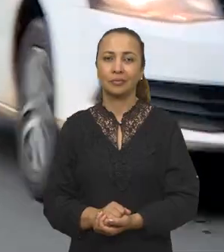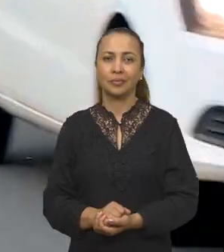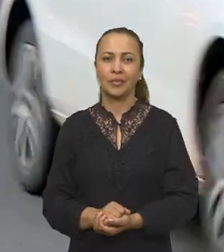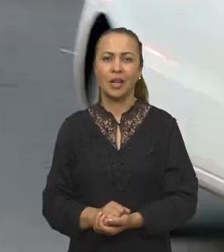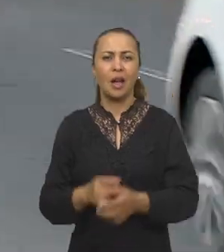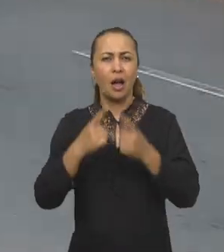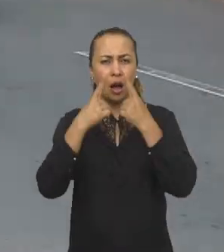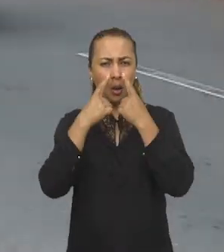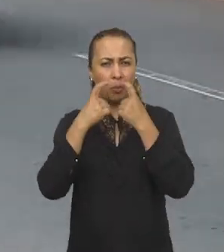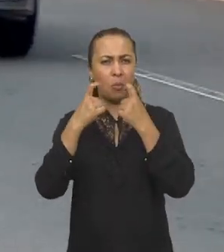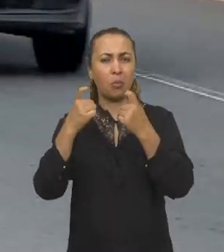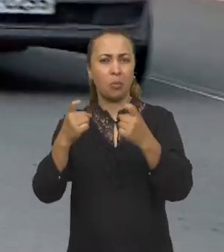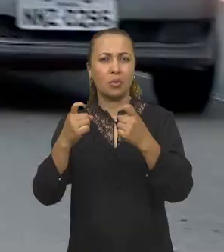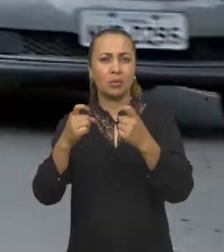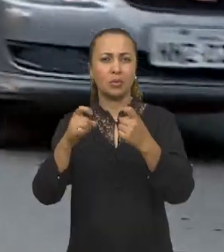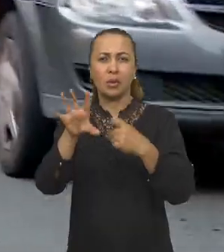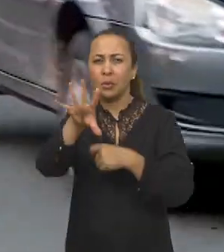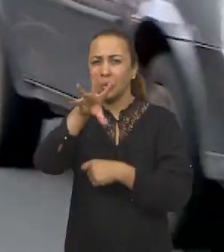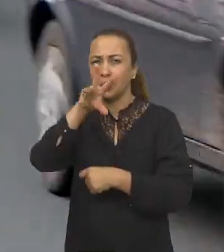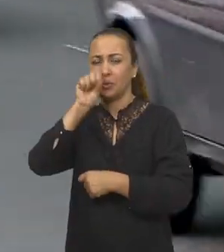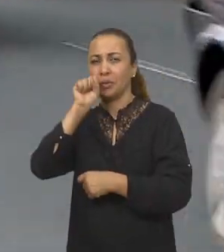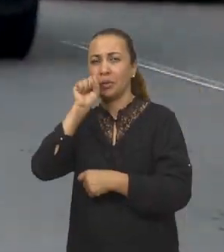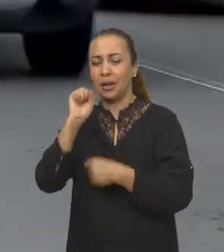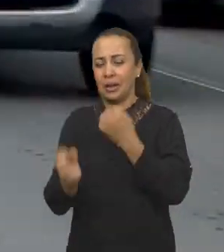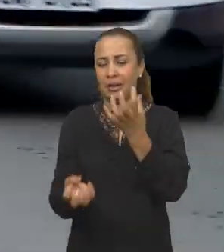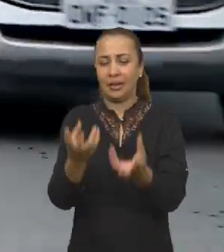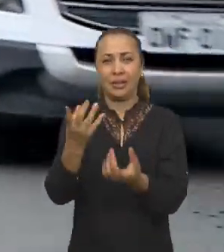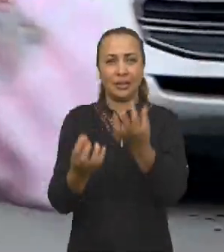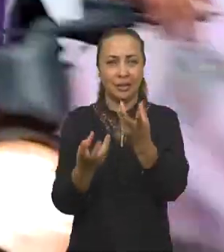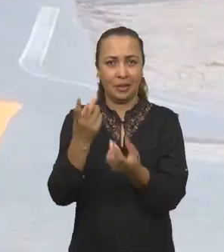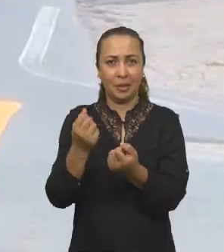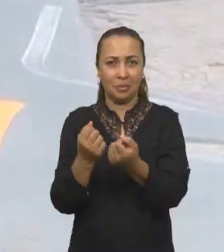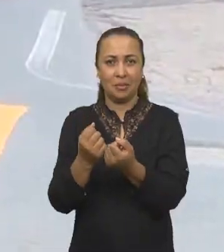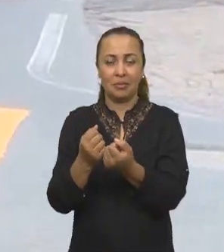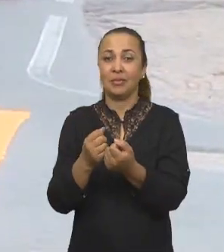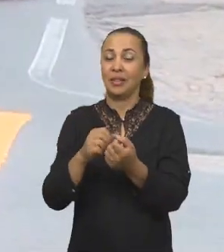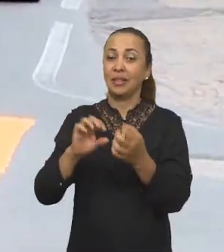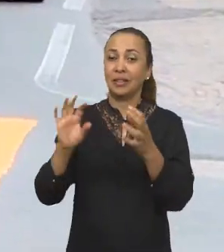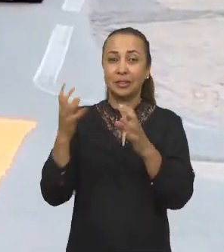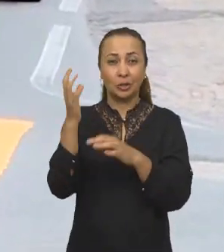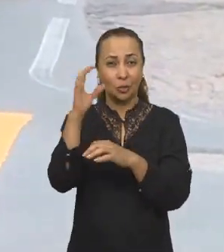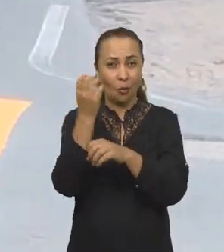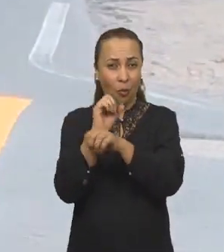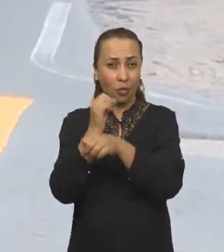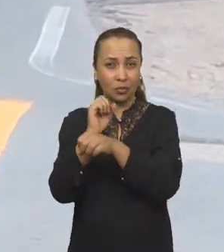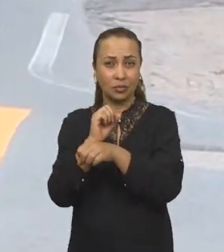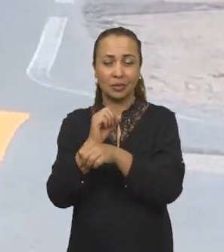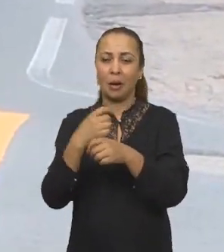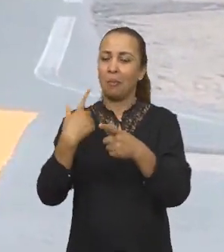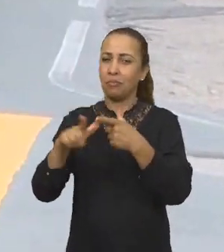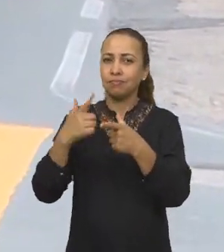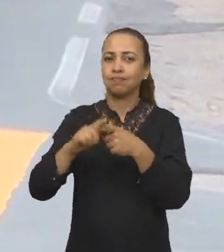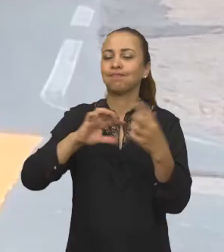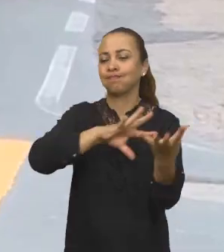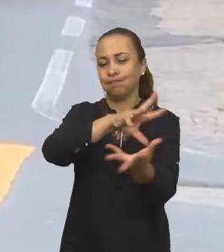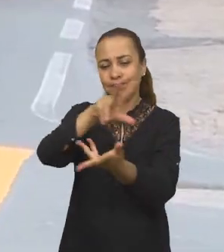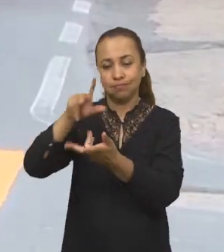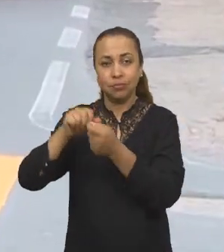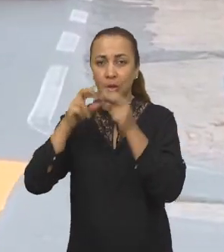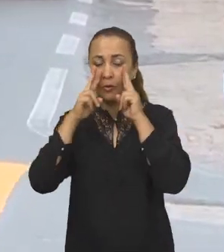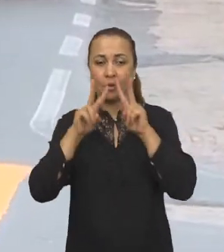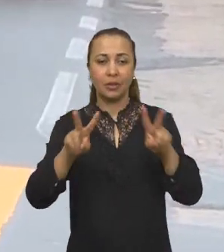A poluição do ar provocada pela queima de combustíveis fósseis ainda é uma grande problemática em todo o mundo.